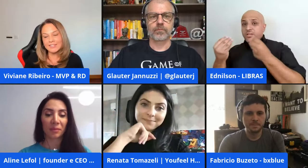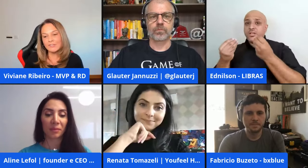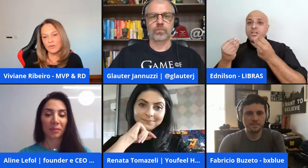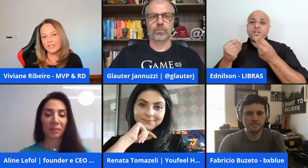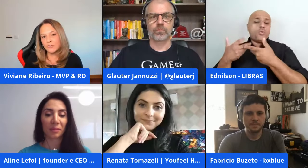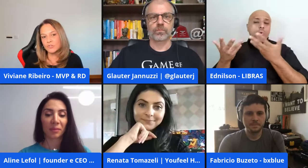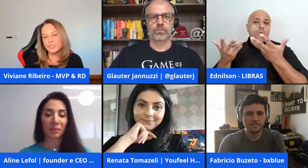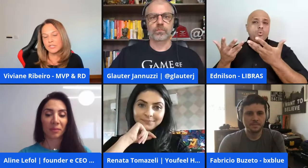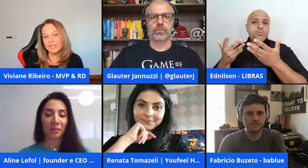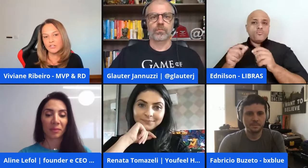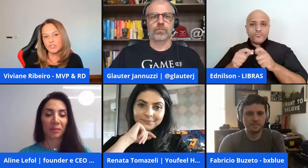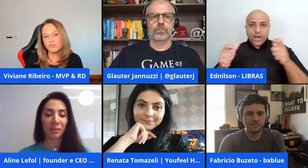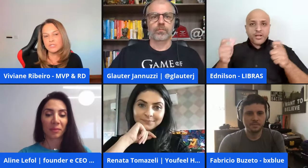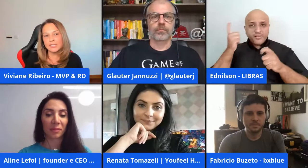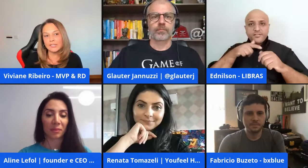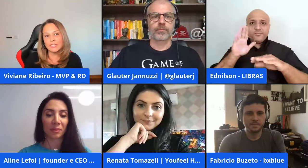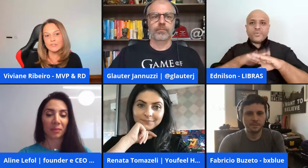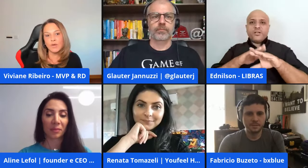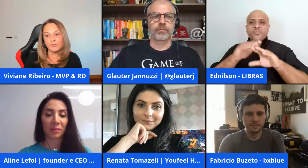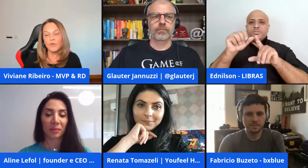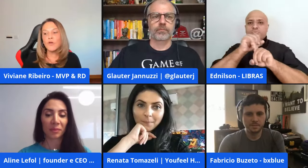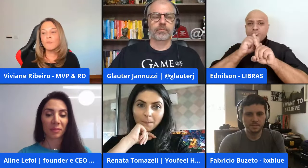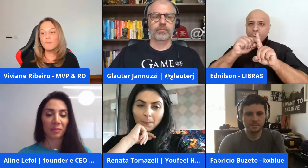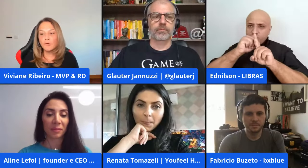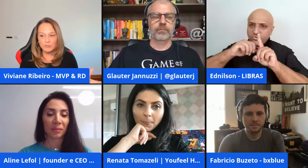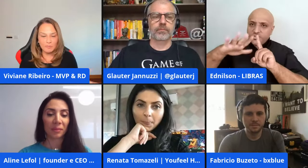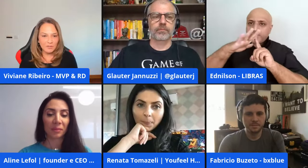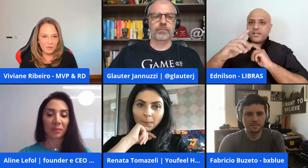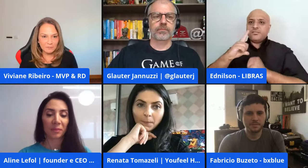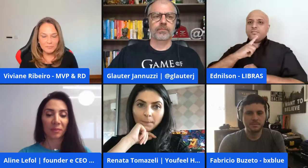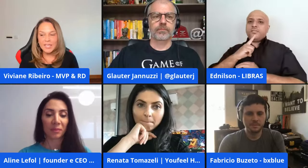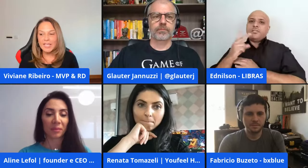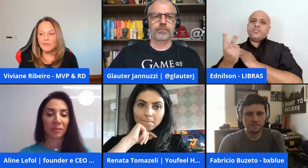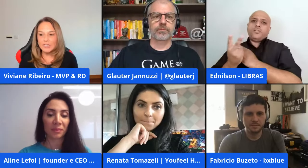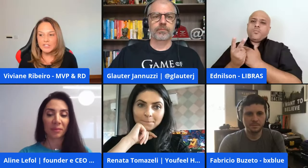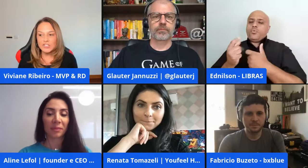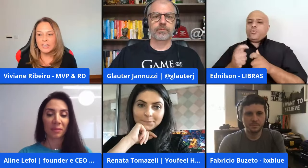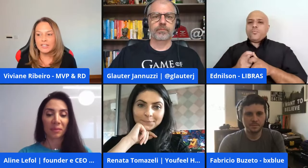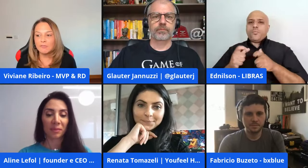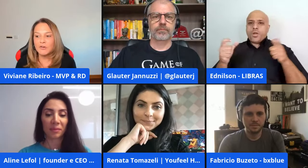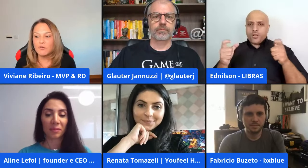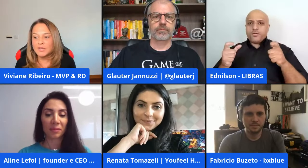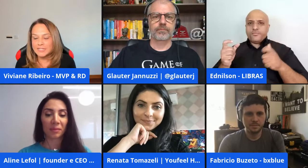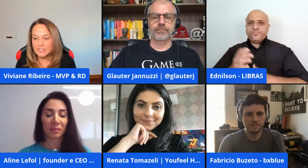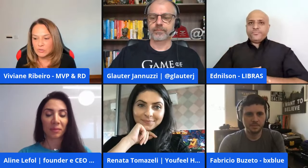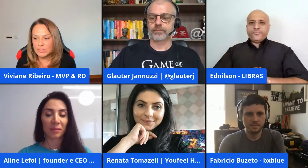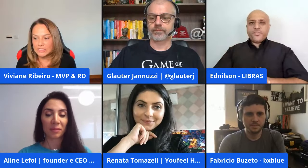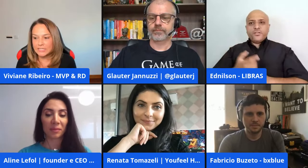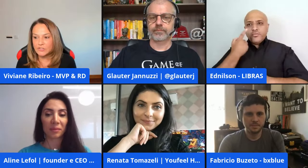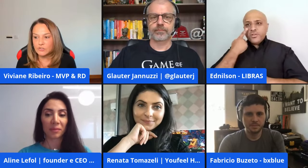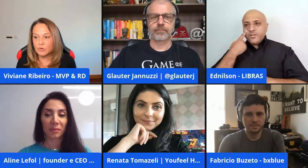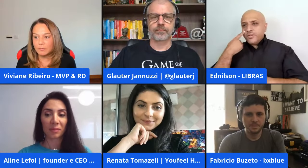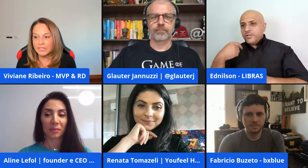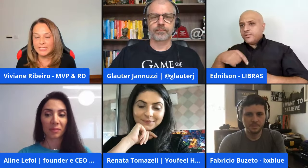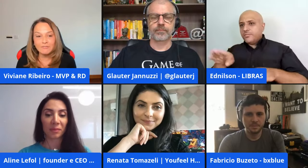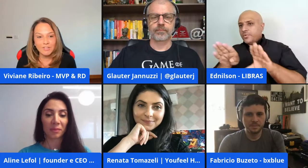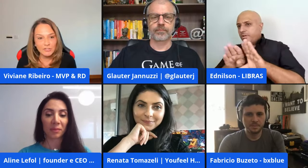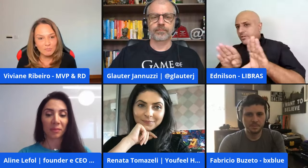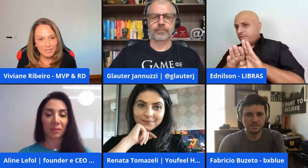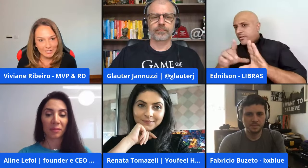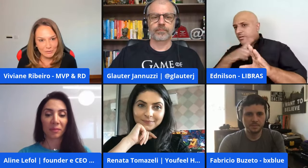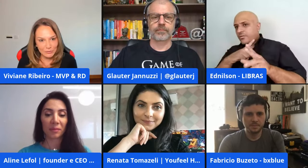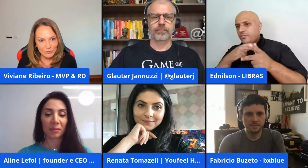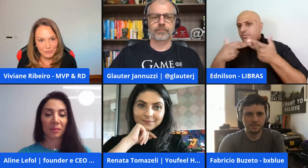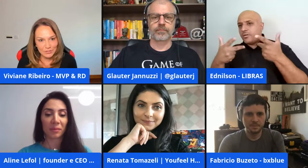muito mais no caso de sociedade eu acho que você tem que ter um resguardo muito maior eu vi que a gente tem também algumas questões aqui sobre